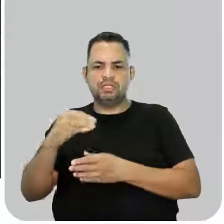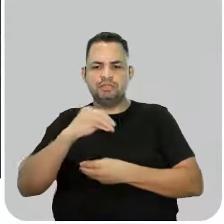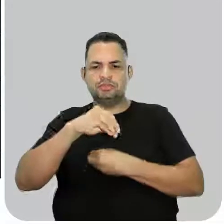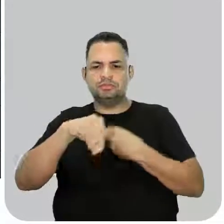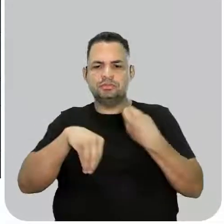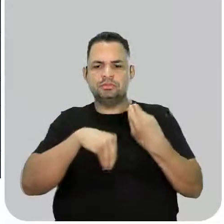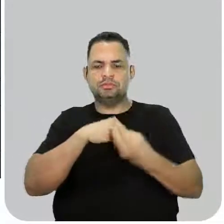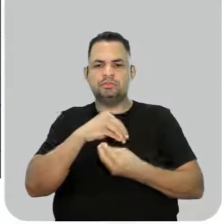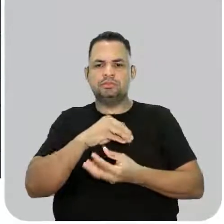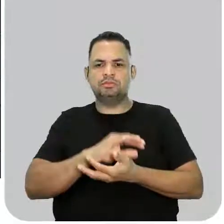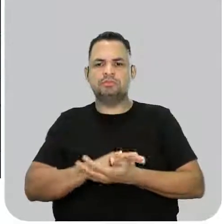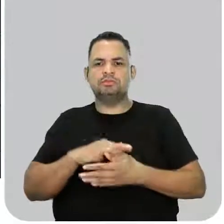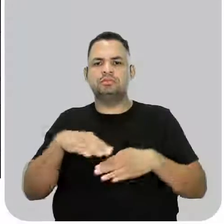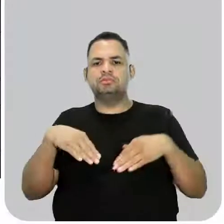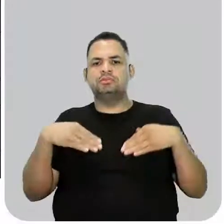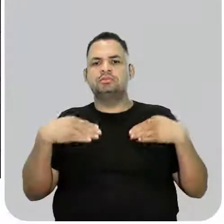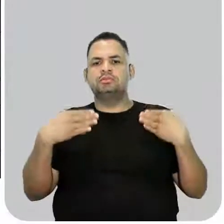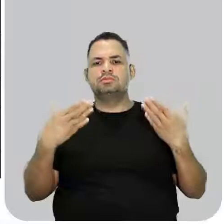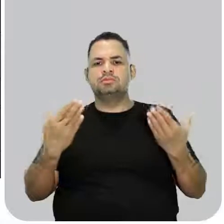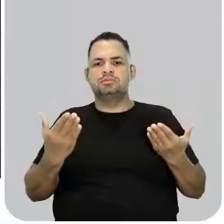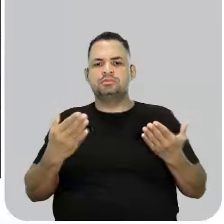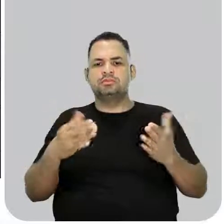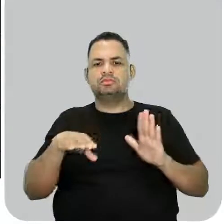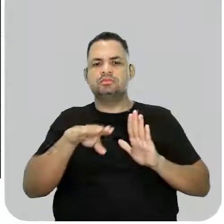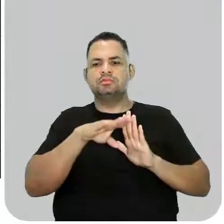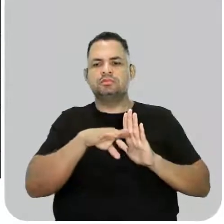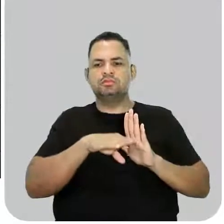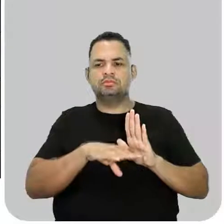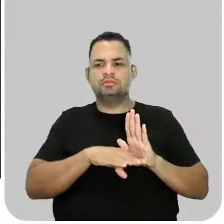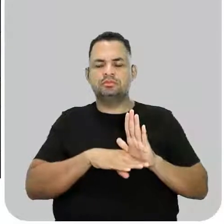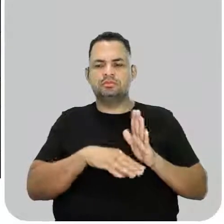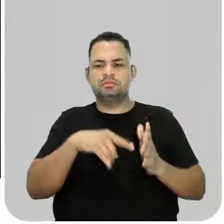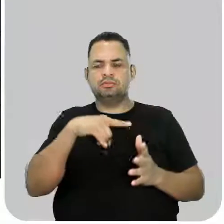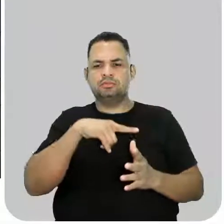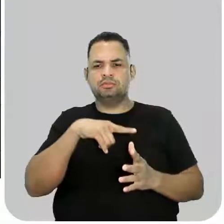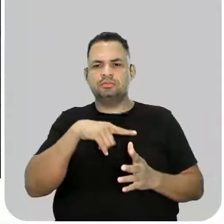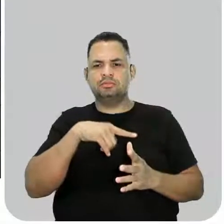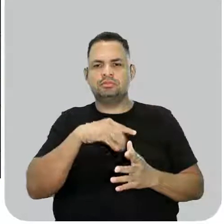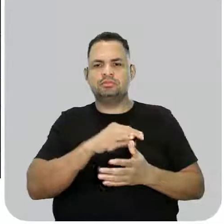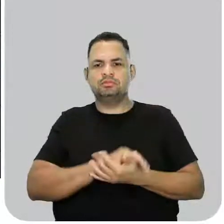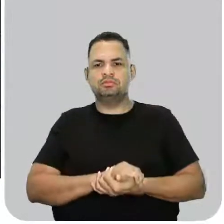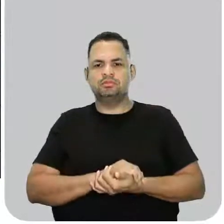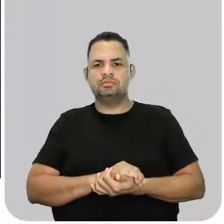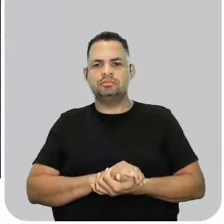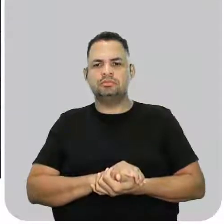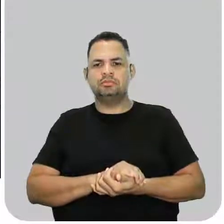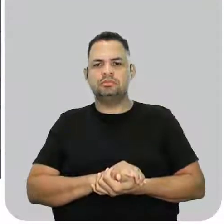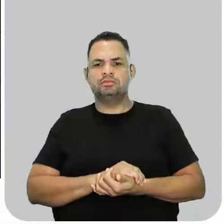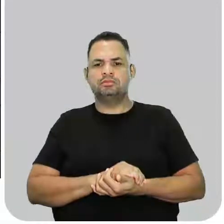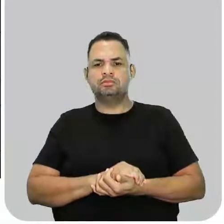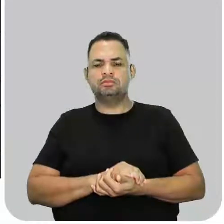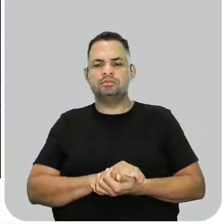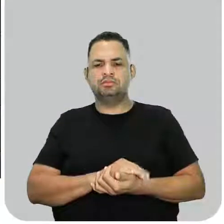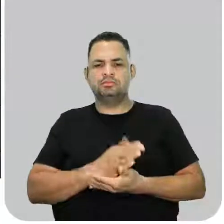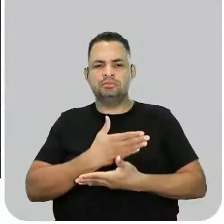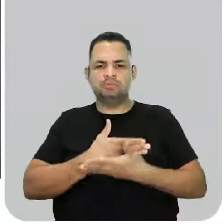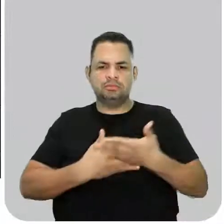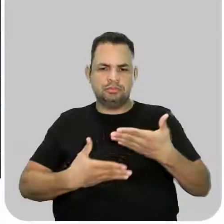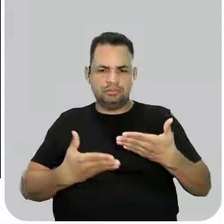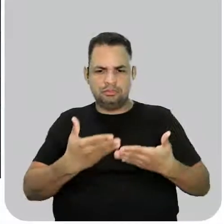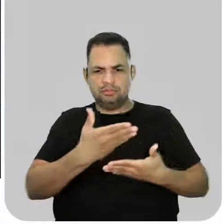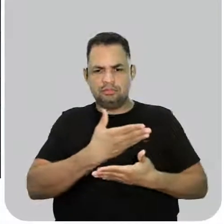pergunto a vocês, em qual dessas etapas nós tivemos a, digamos assim, a interação